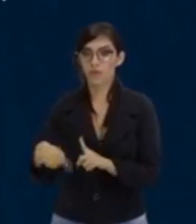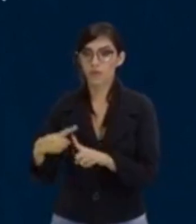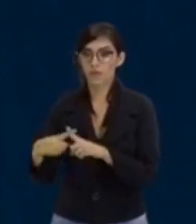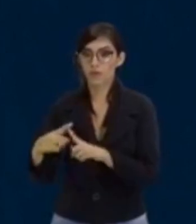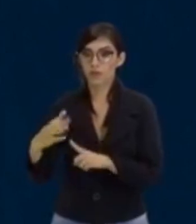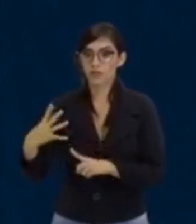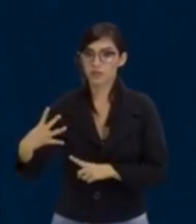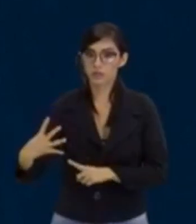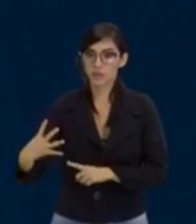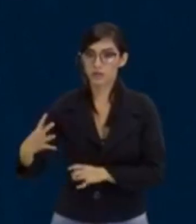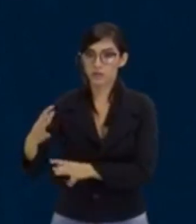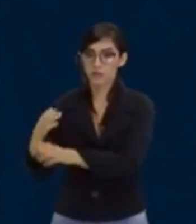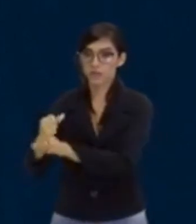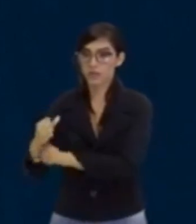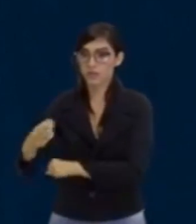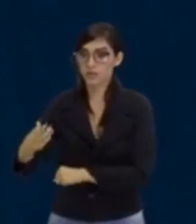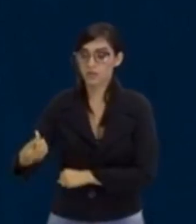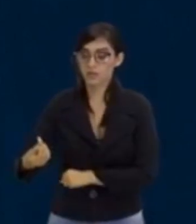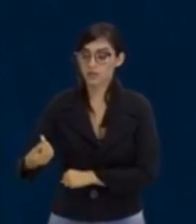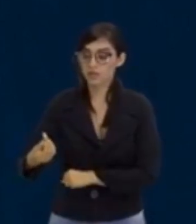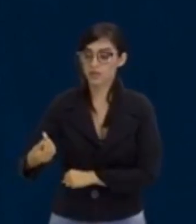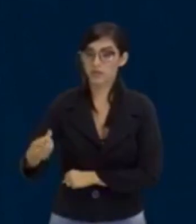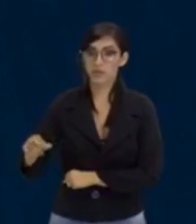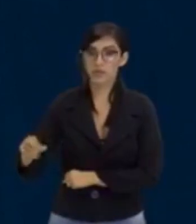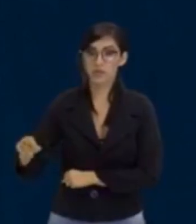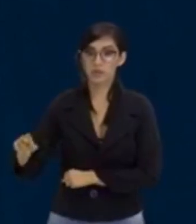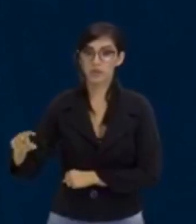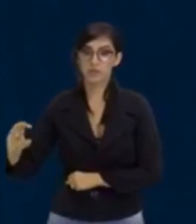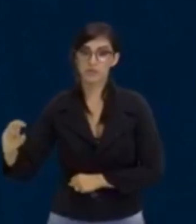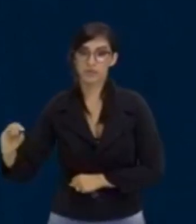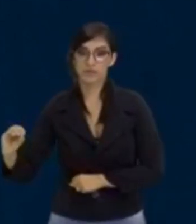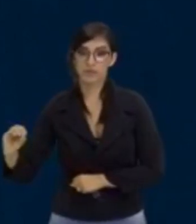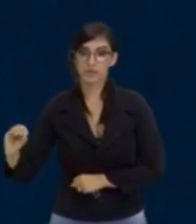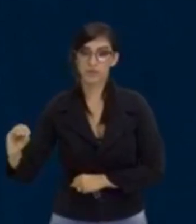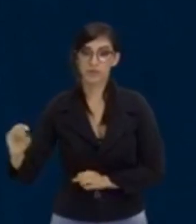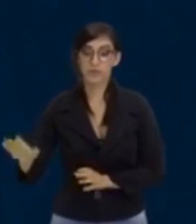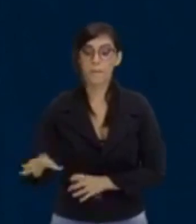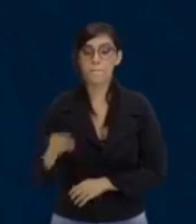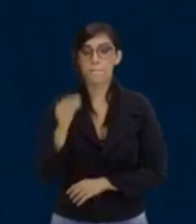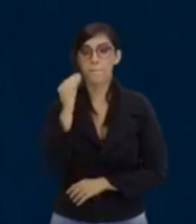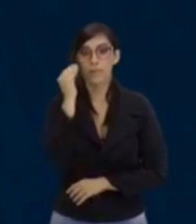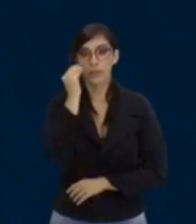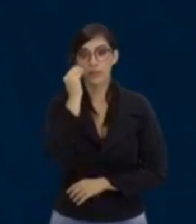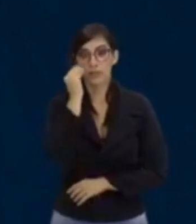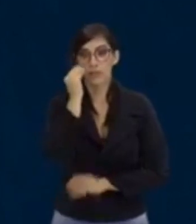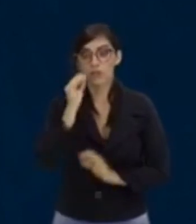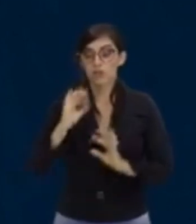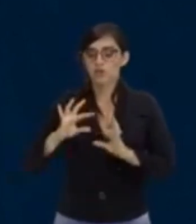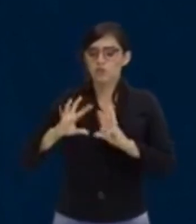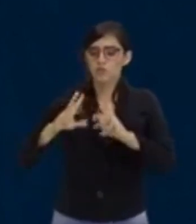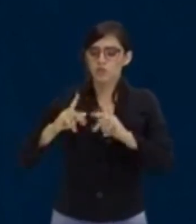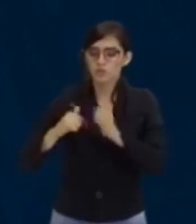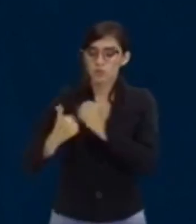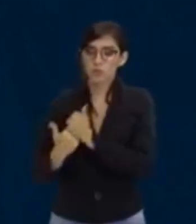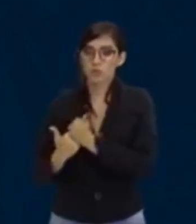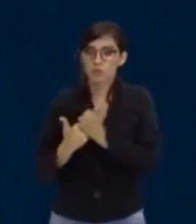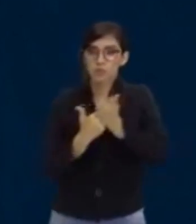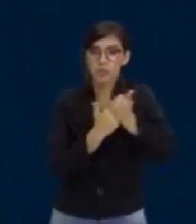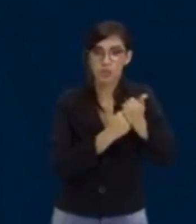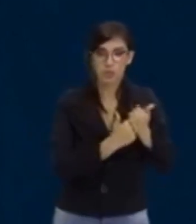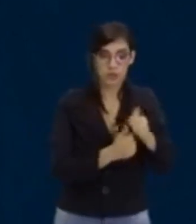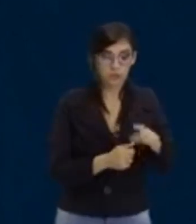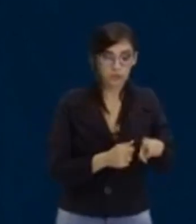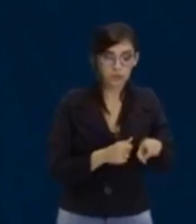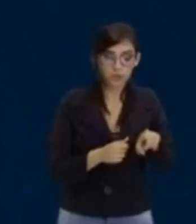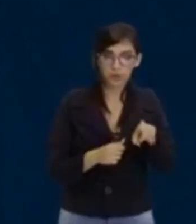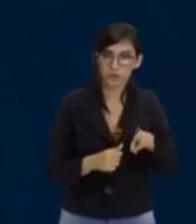mais 6, igual a zero. Repara que, em todos os casos, eu estou substituindo o meu x pelos